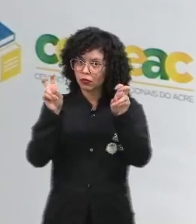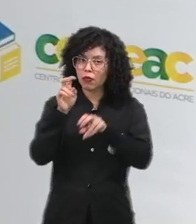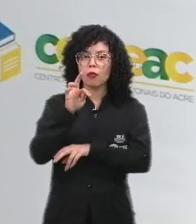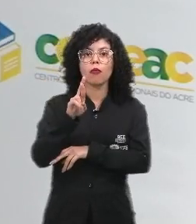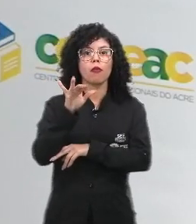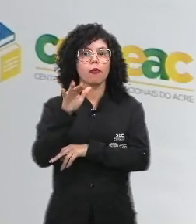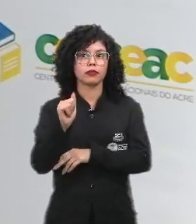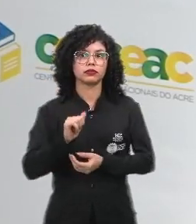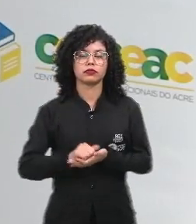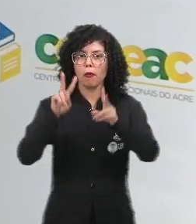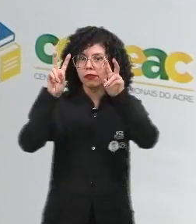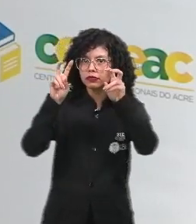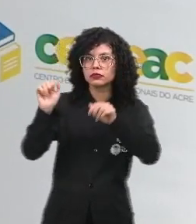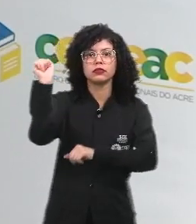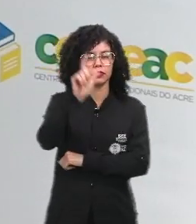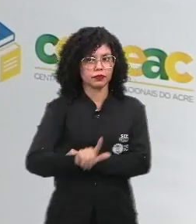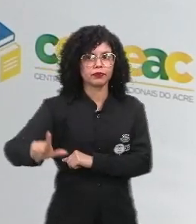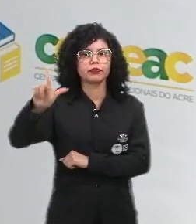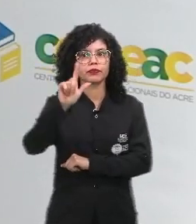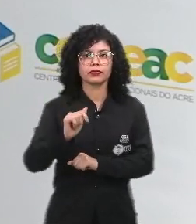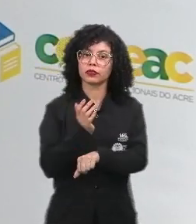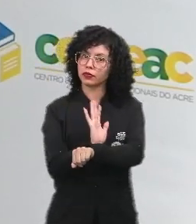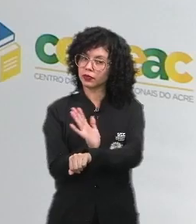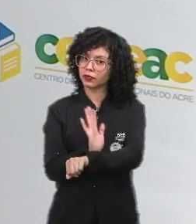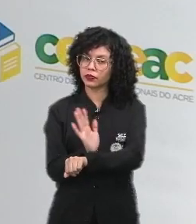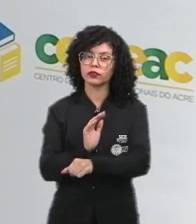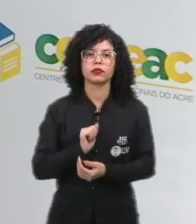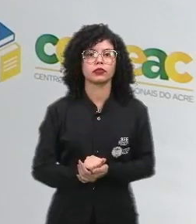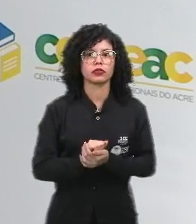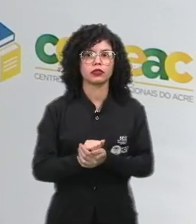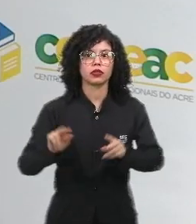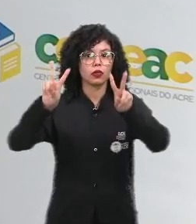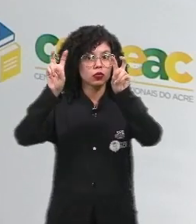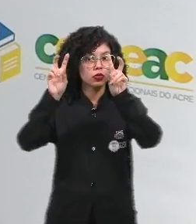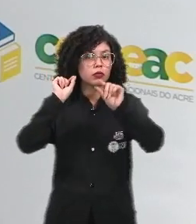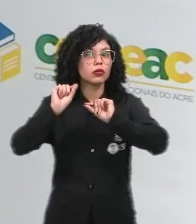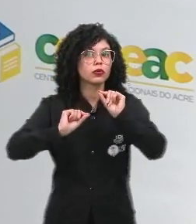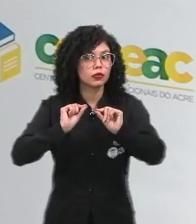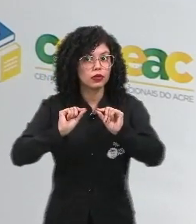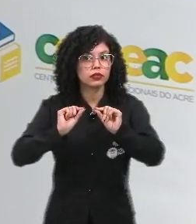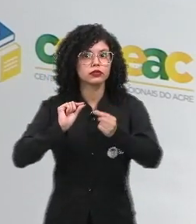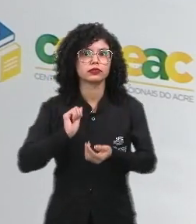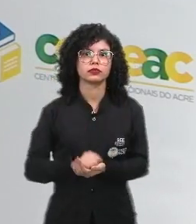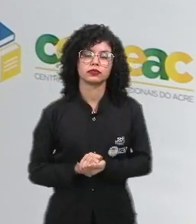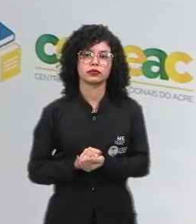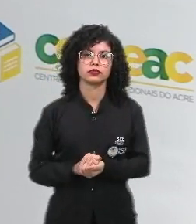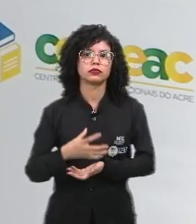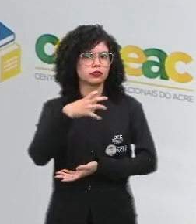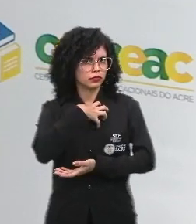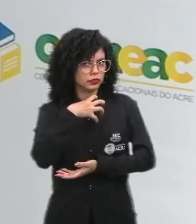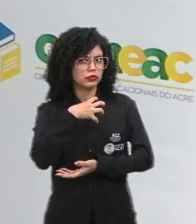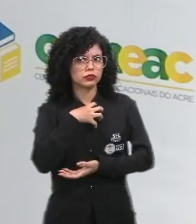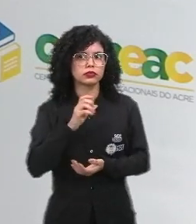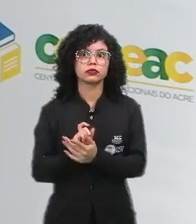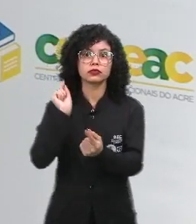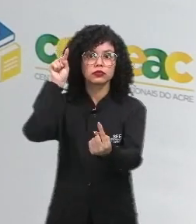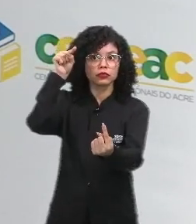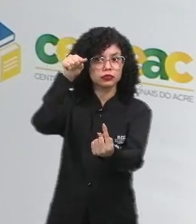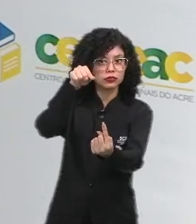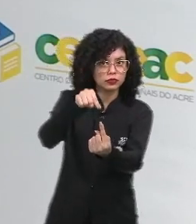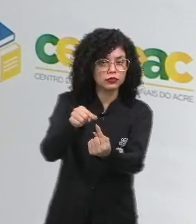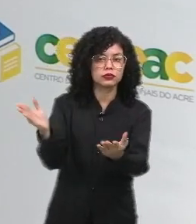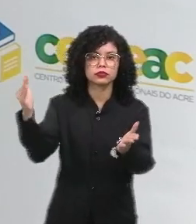nós falaremos sobre literatura e cinema, a unidade temática, efeitos de sentido do quinhentismo